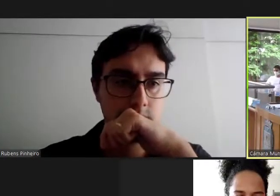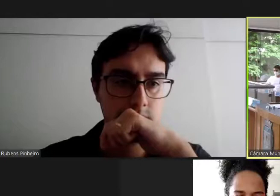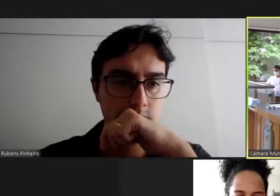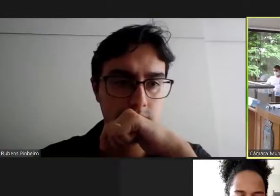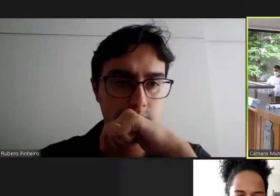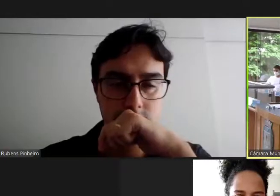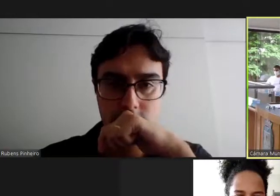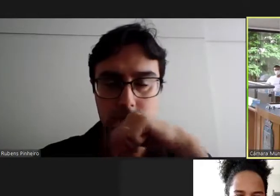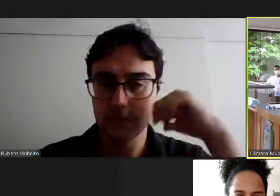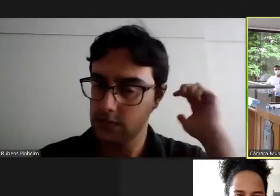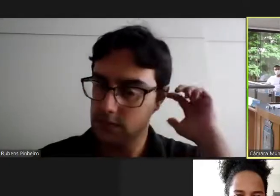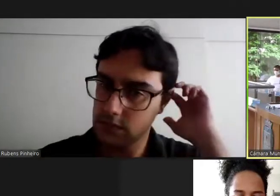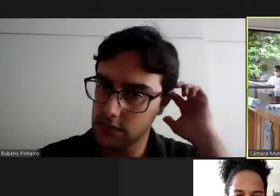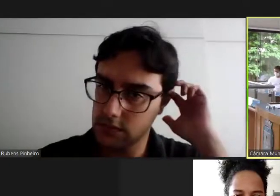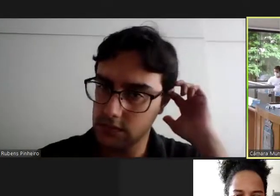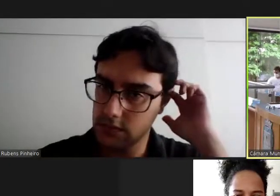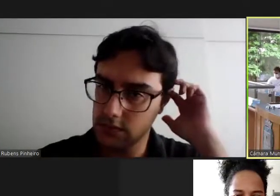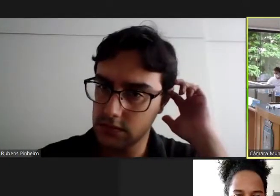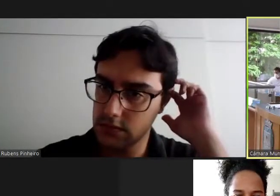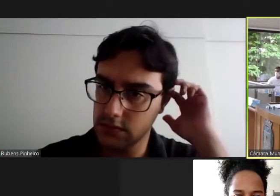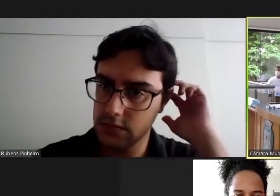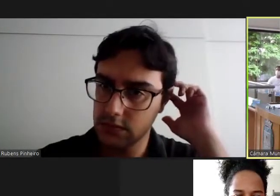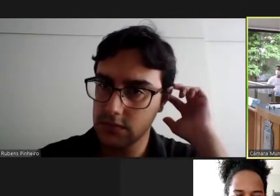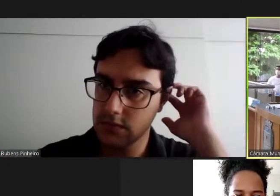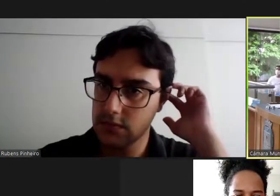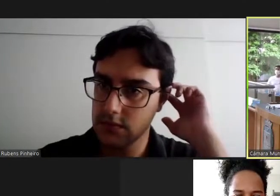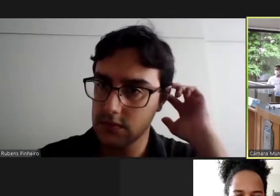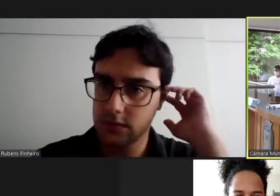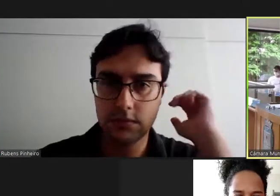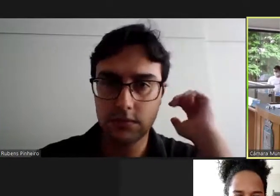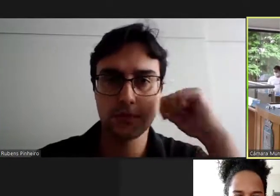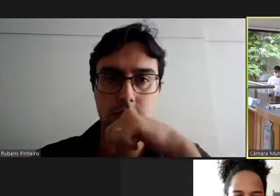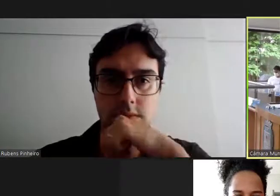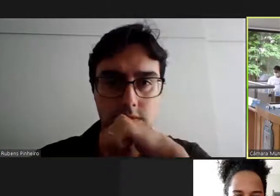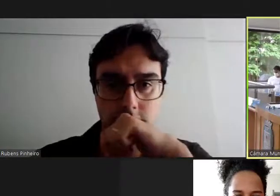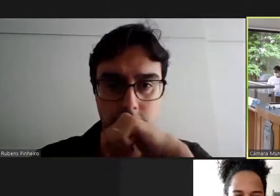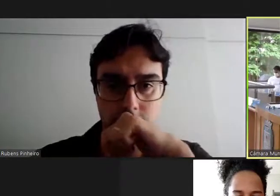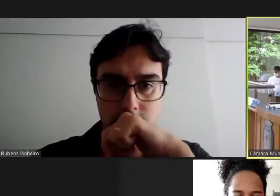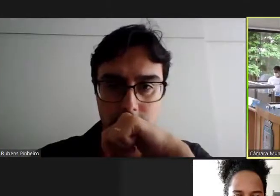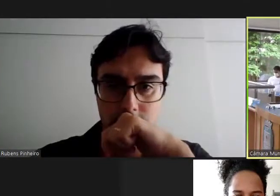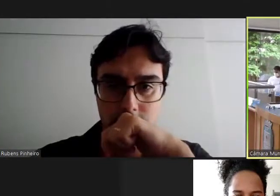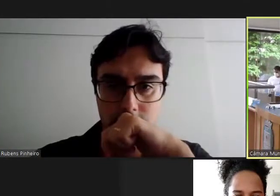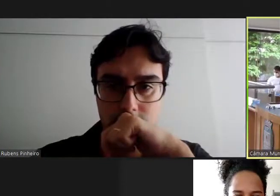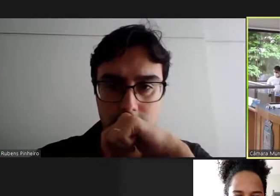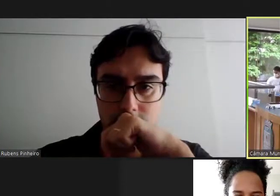Ofício 149 de 2021 do Poder Executivo, ciente, arquive-se.